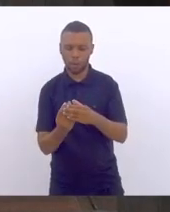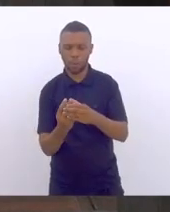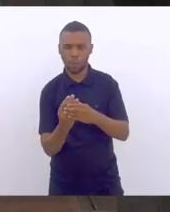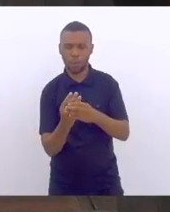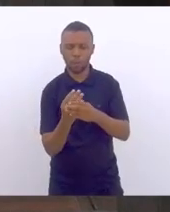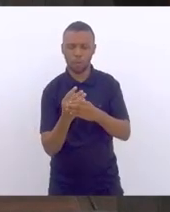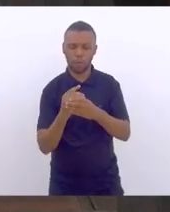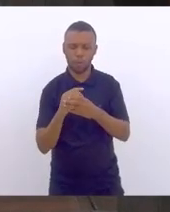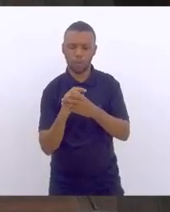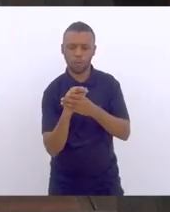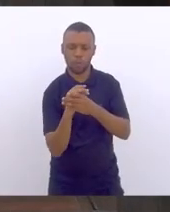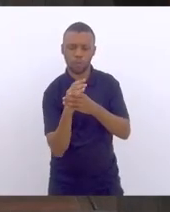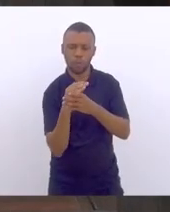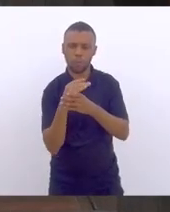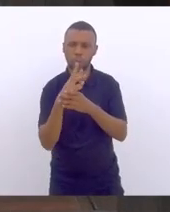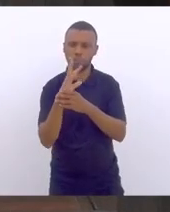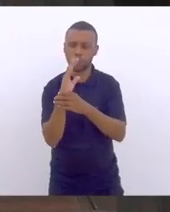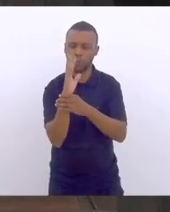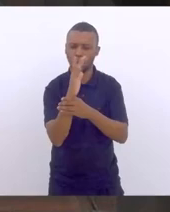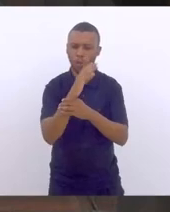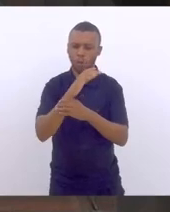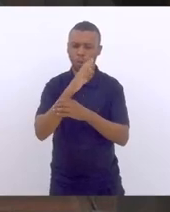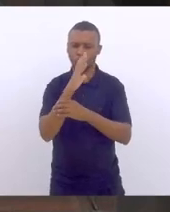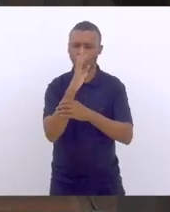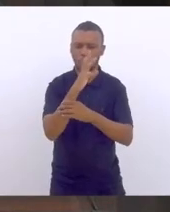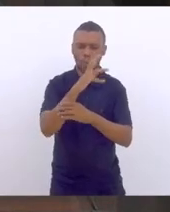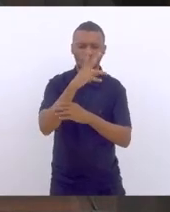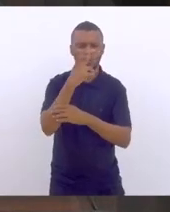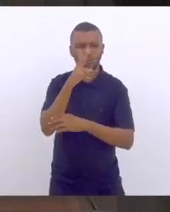muito mais vigor. vigor.